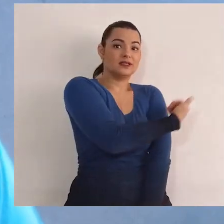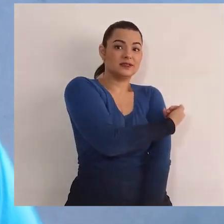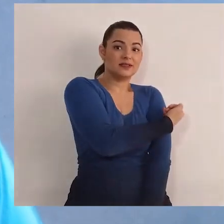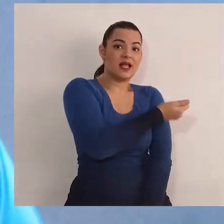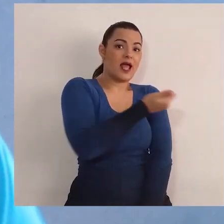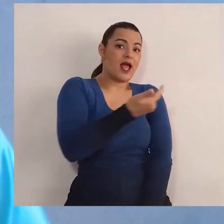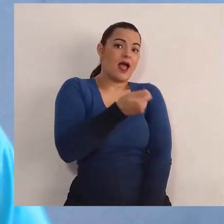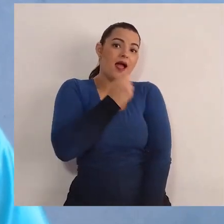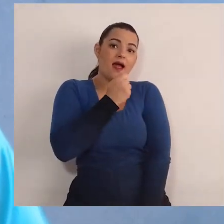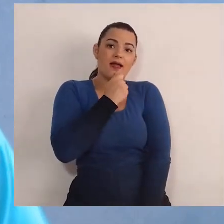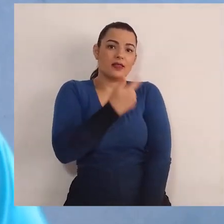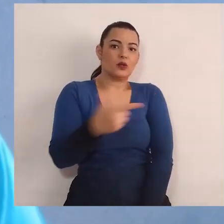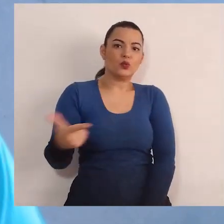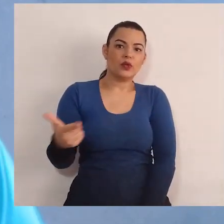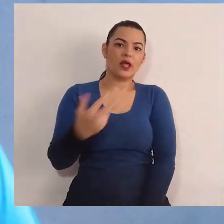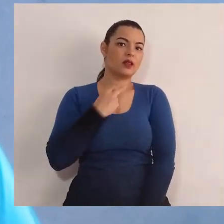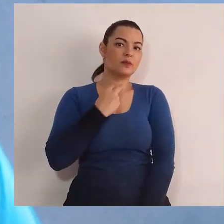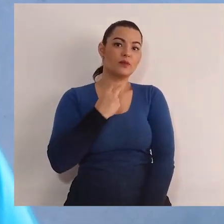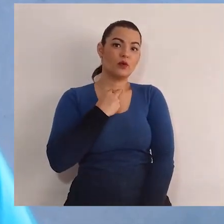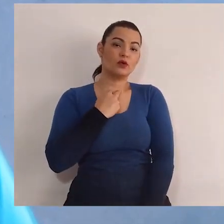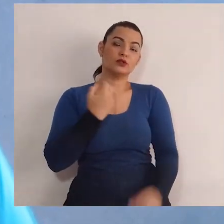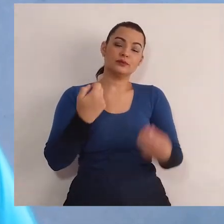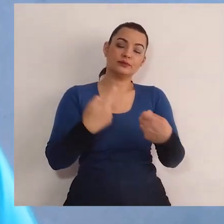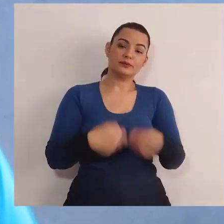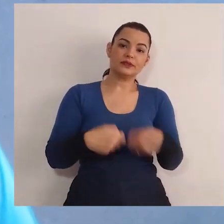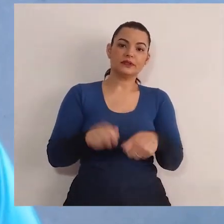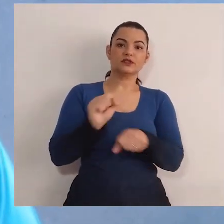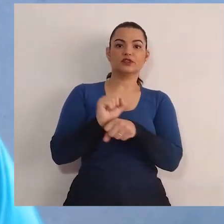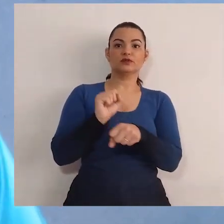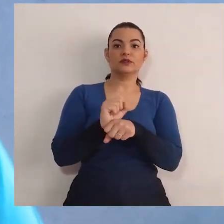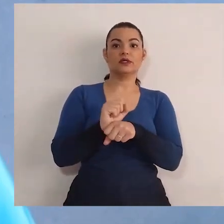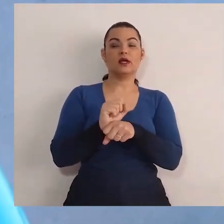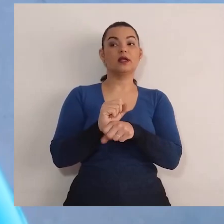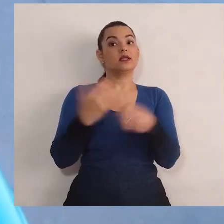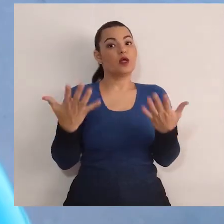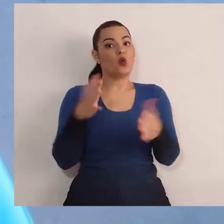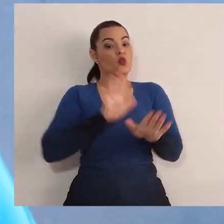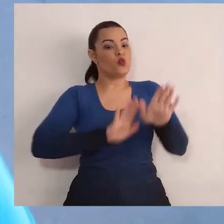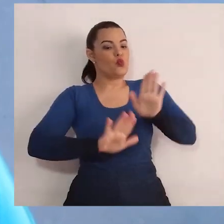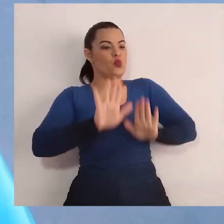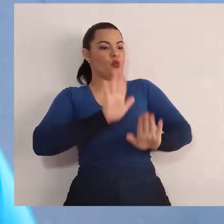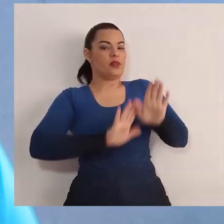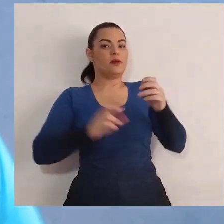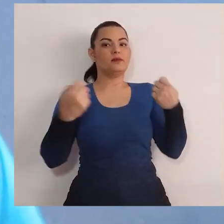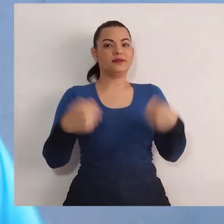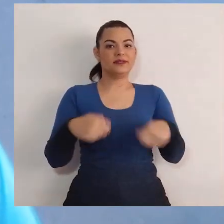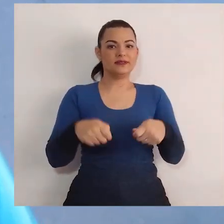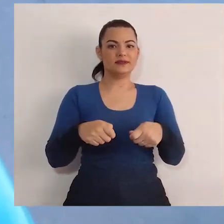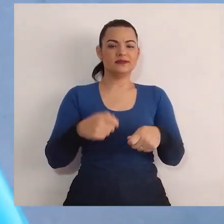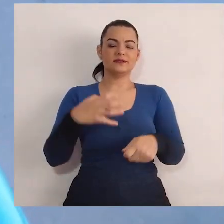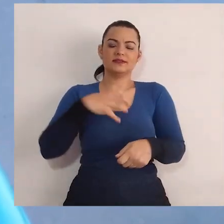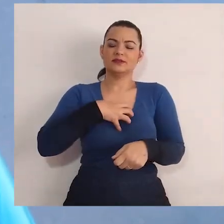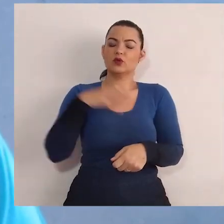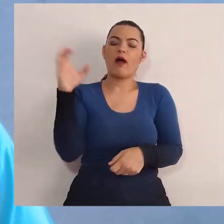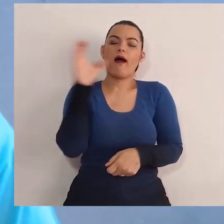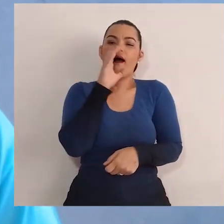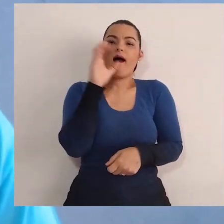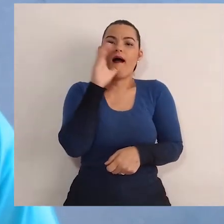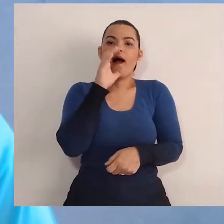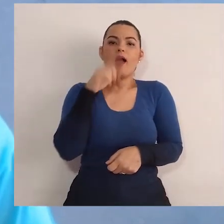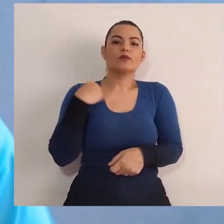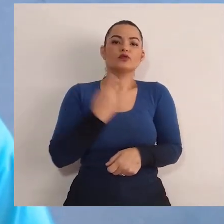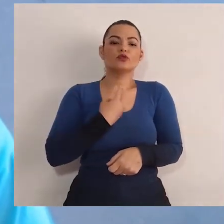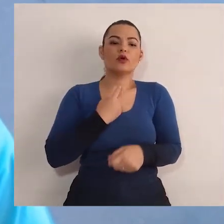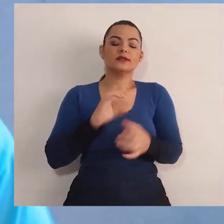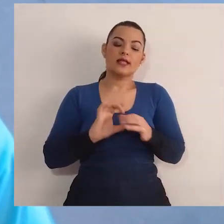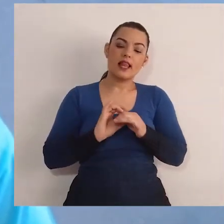para vocês. Então, todos os cuidados ainda são necessários. Logo, logo eu tenho certeza que estaremos livres